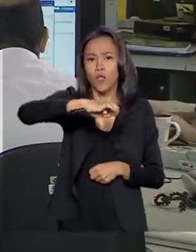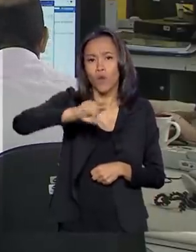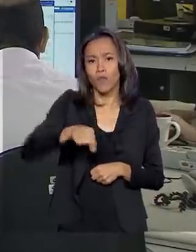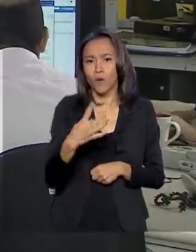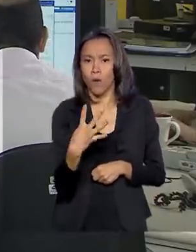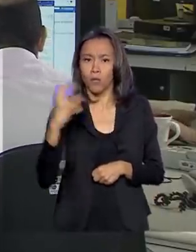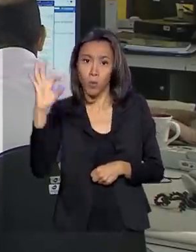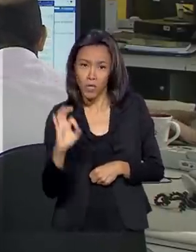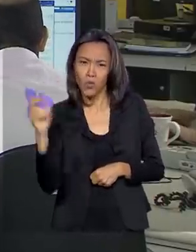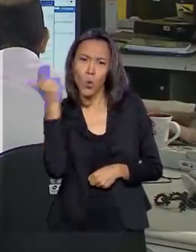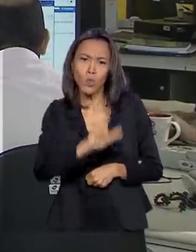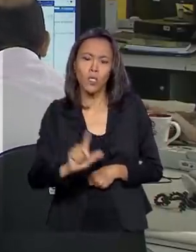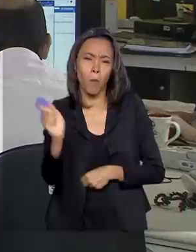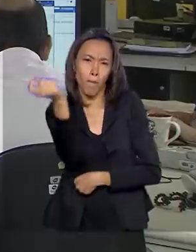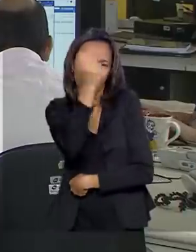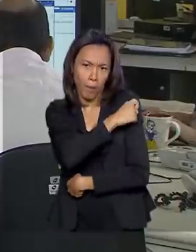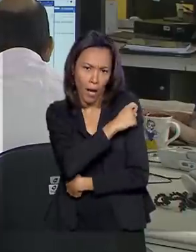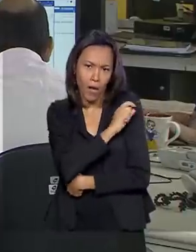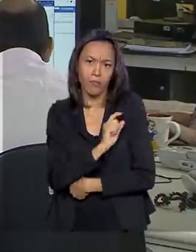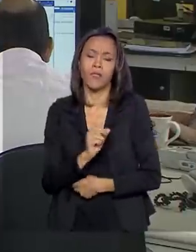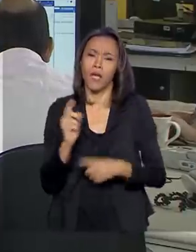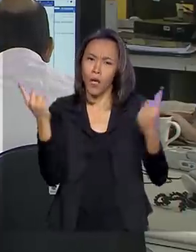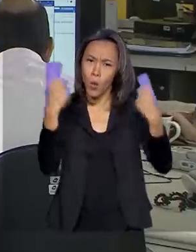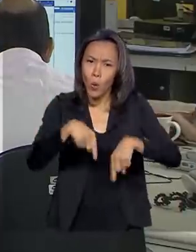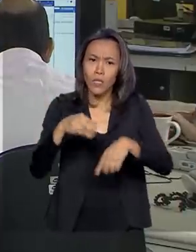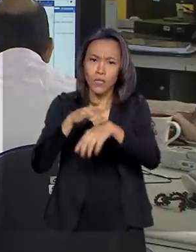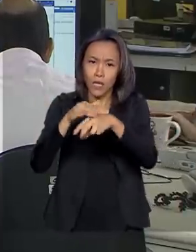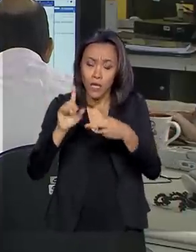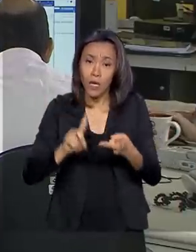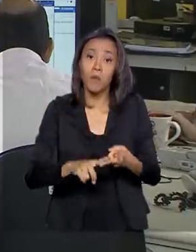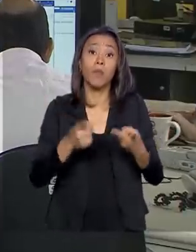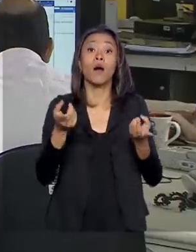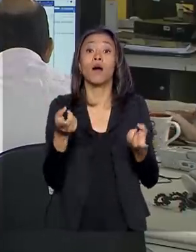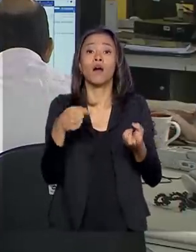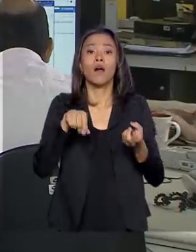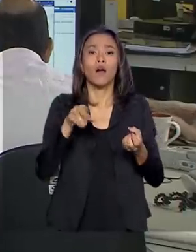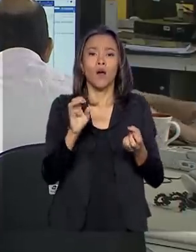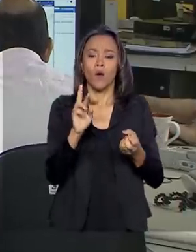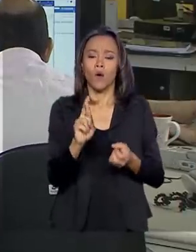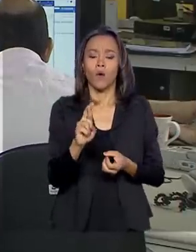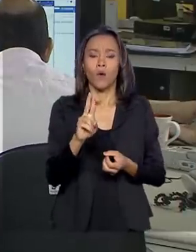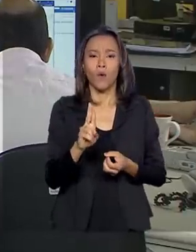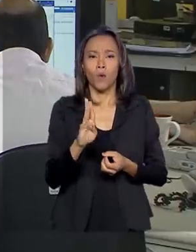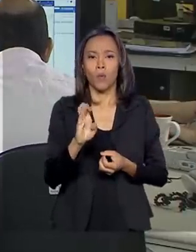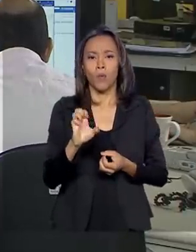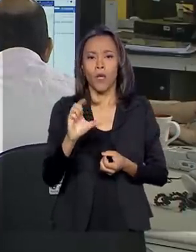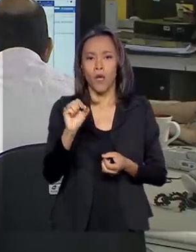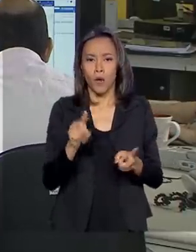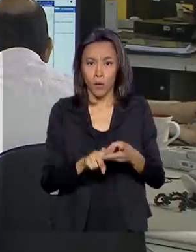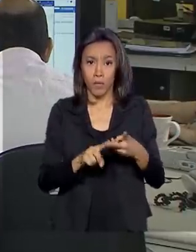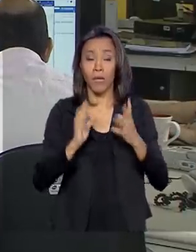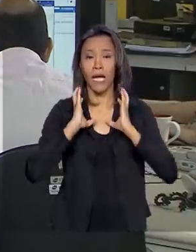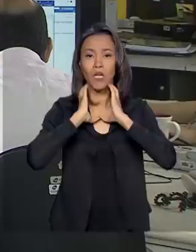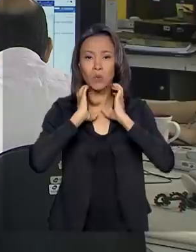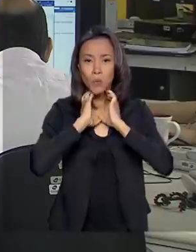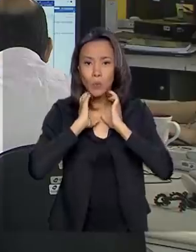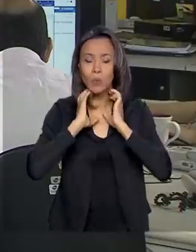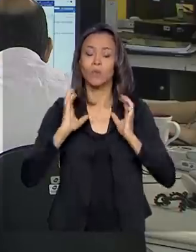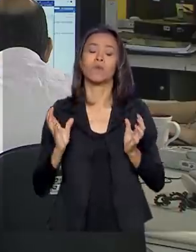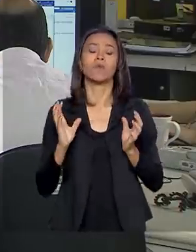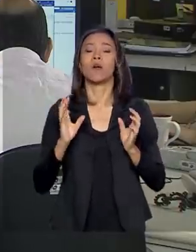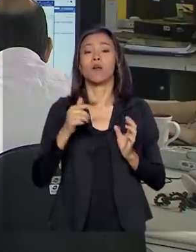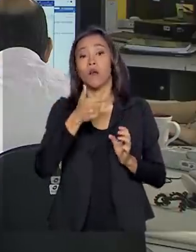% da vacina triplice viral, que é contra o sarampo, o rubelo e a cachumba. Mesmo assim, 8 estados, mais o Distrito Federal,